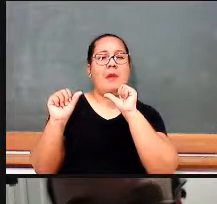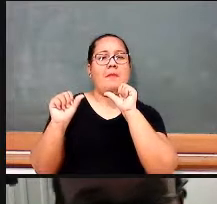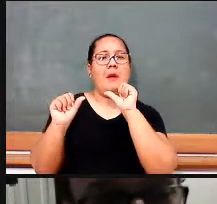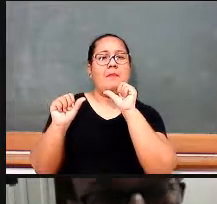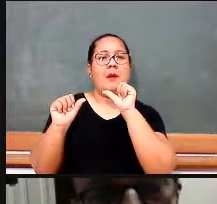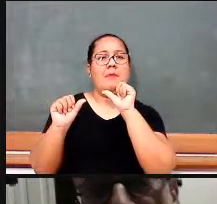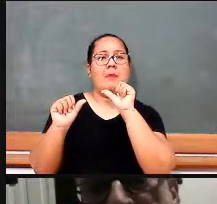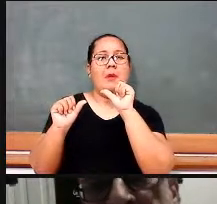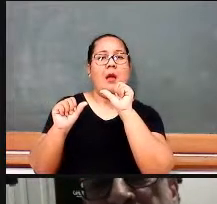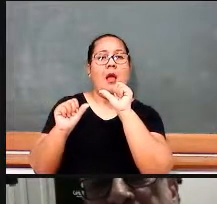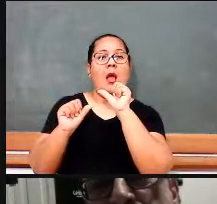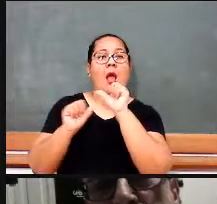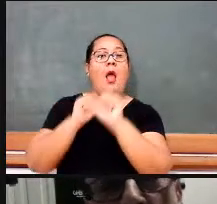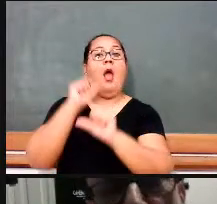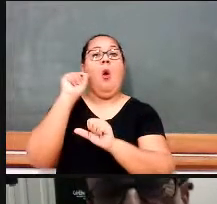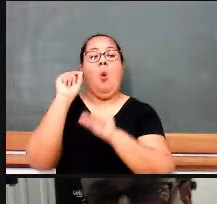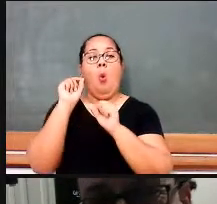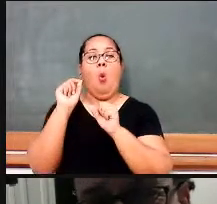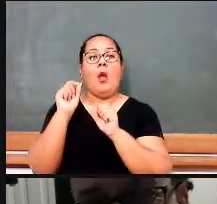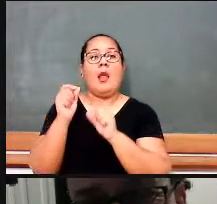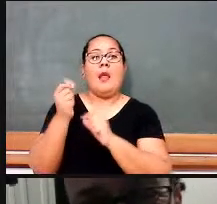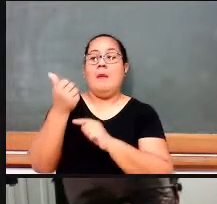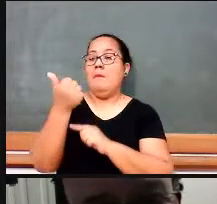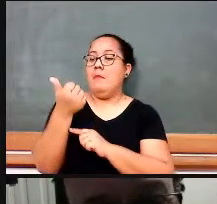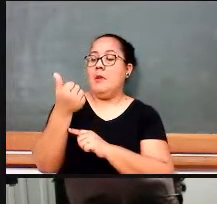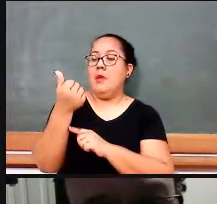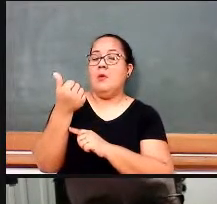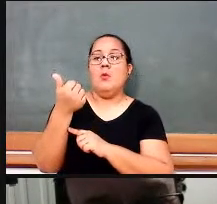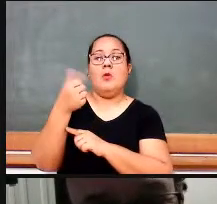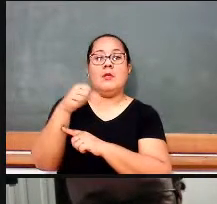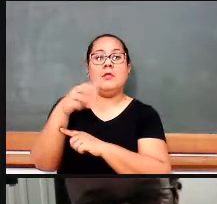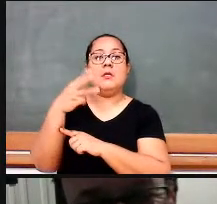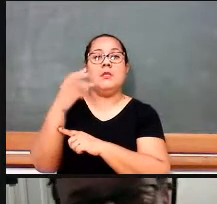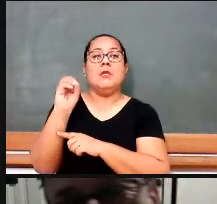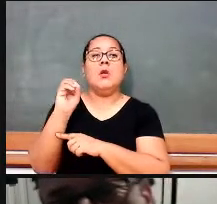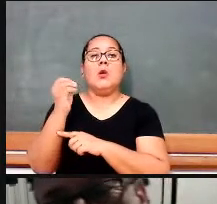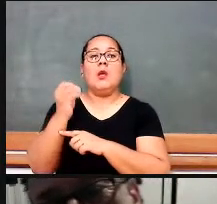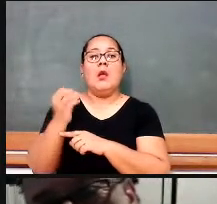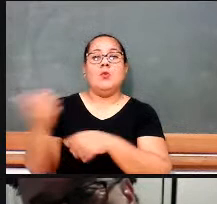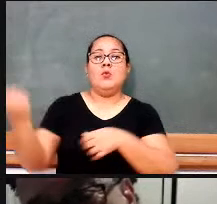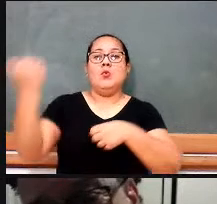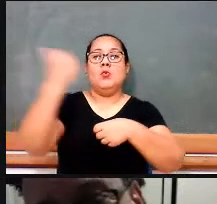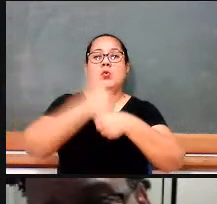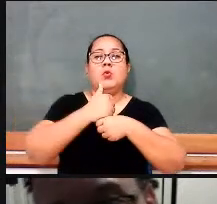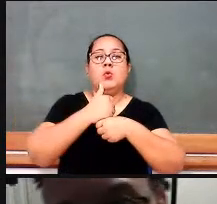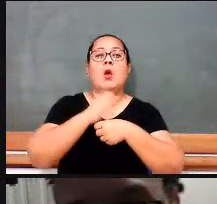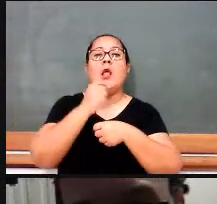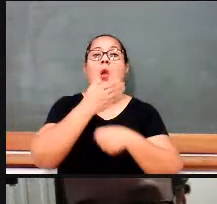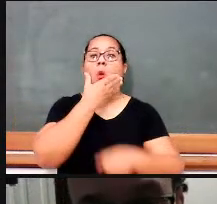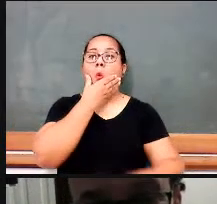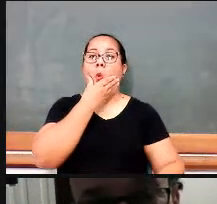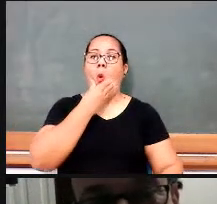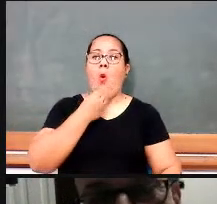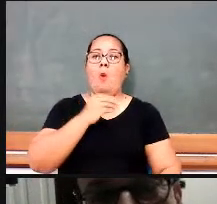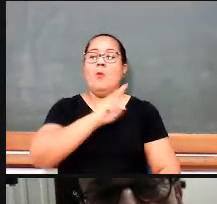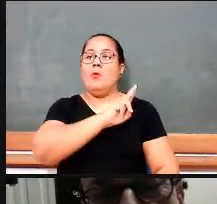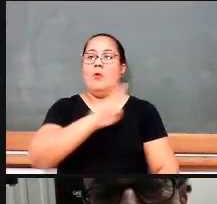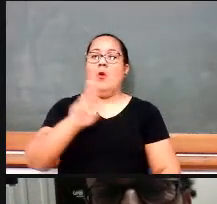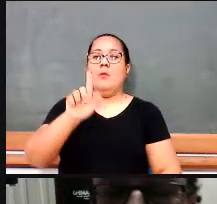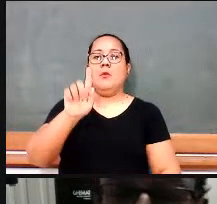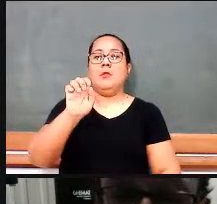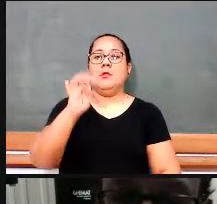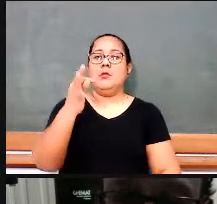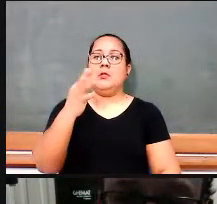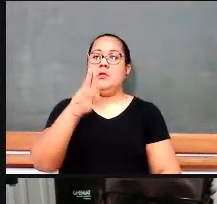revolução, a testa dela, assume o Getúlio Vargas, que vem comandando as tropas aí do